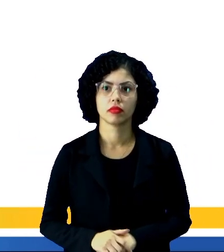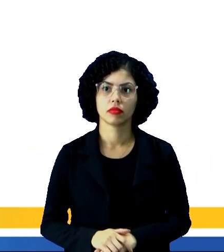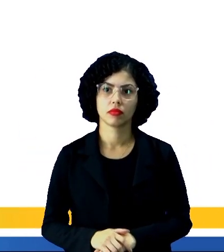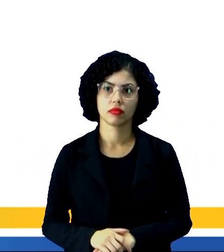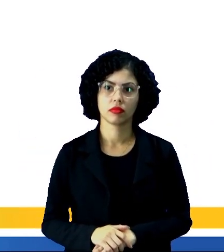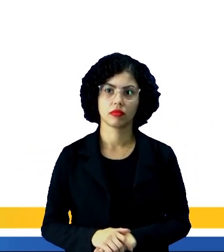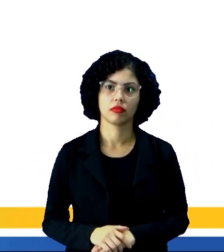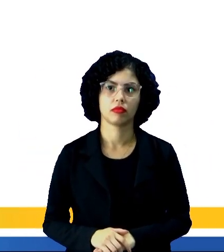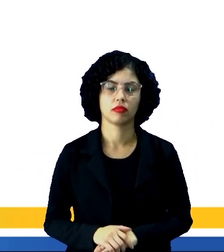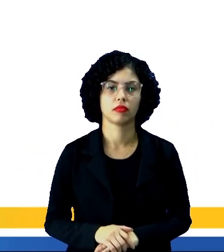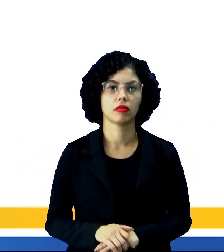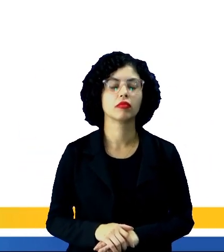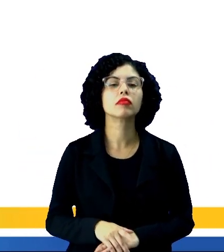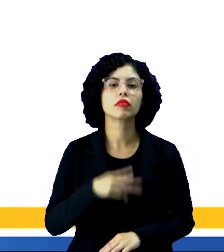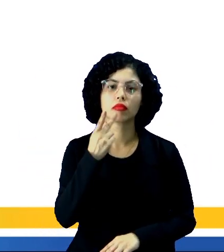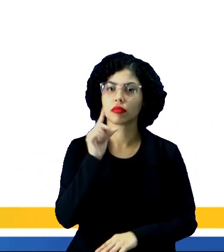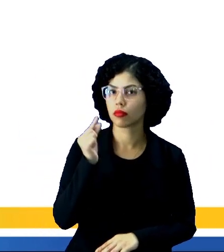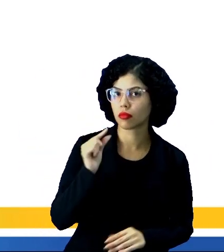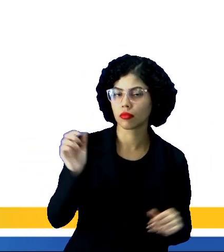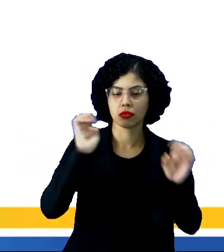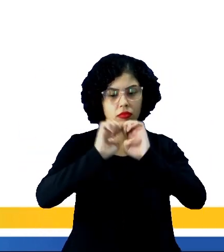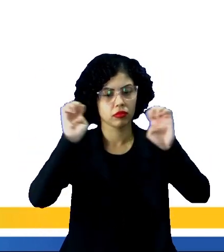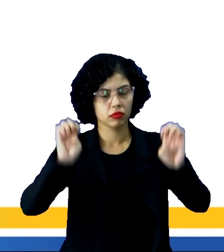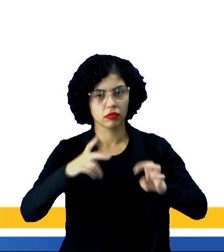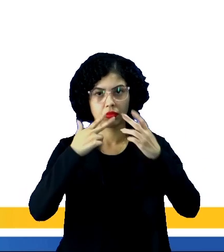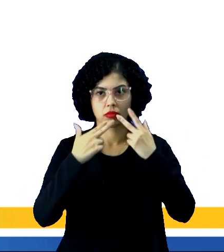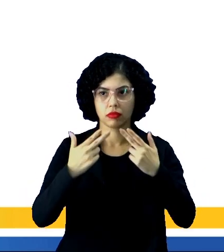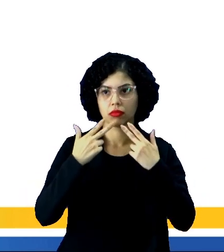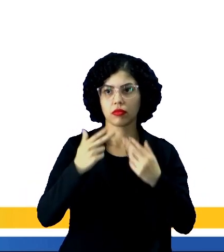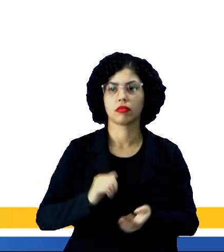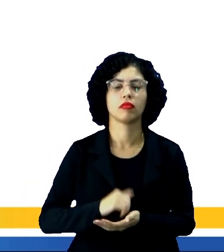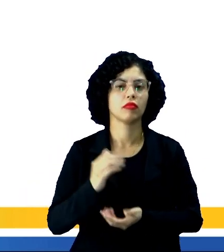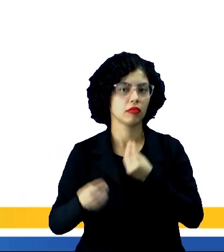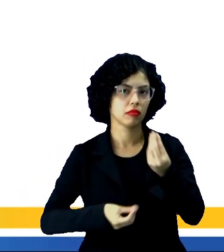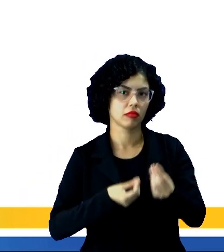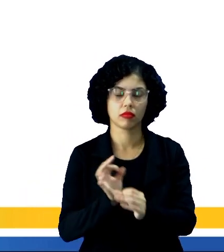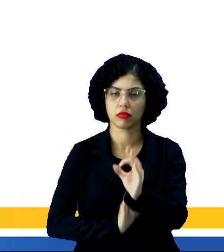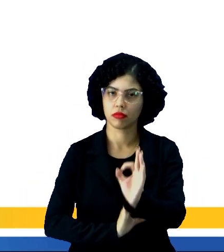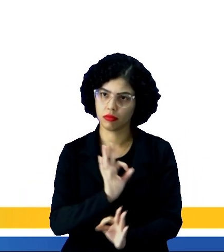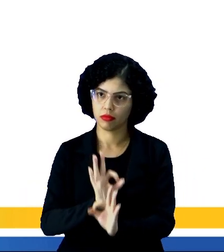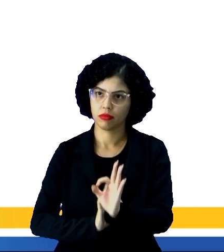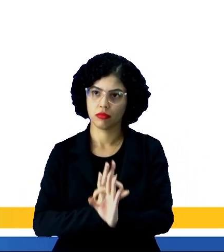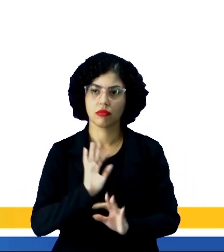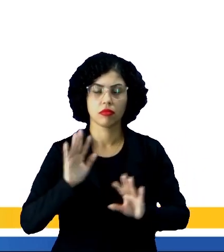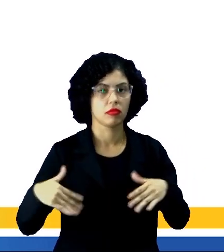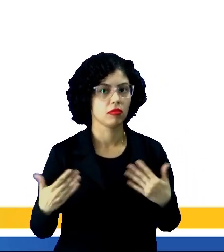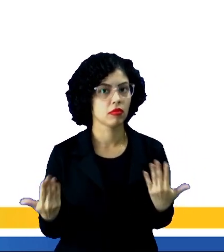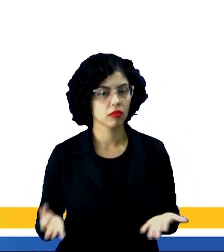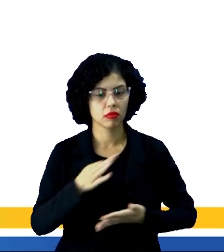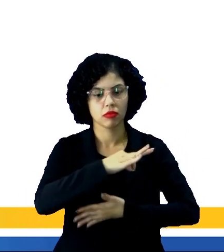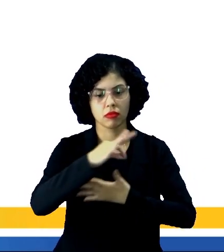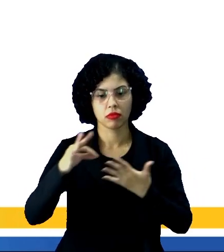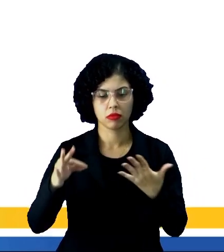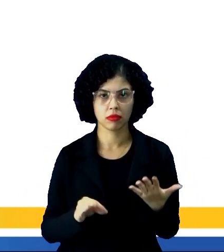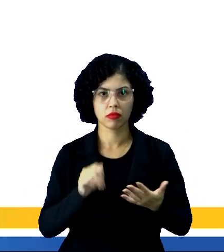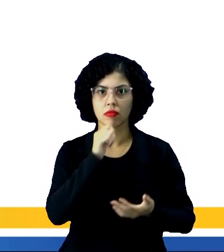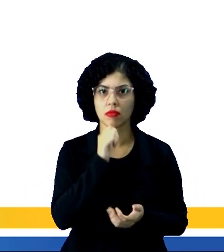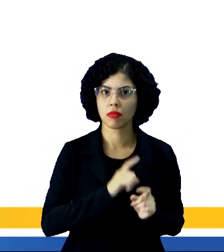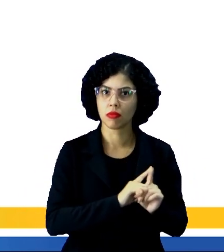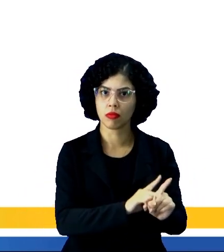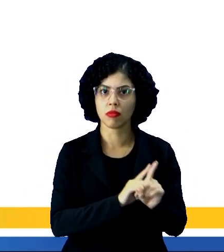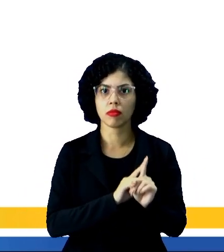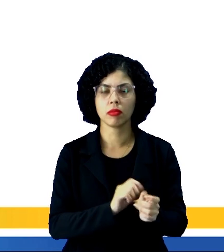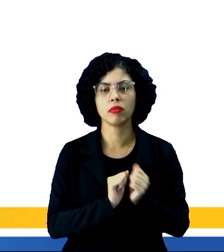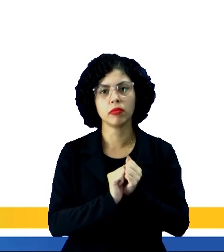a gente falou um pouquinho sobre a estrutura da notícia, como ela se organiza, quais são os elementos que a